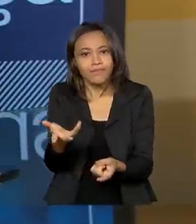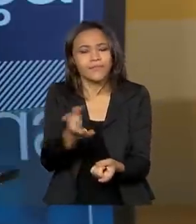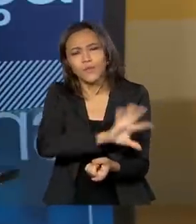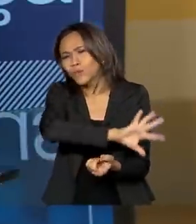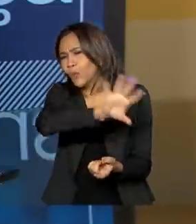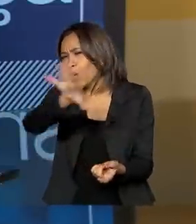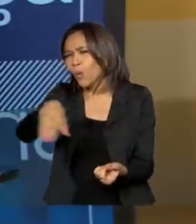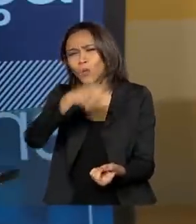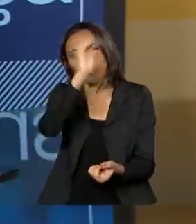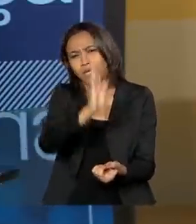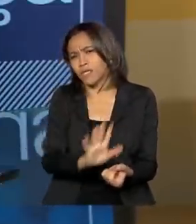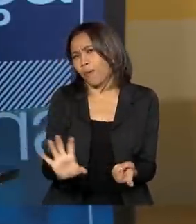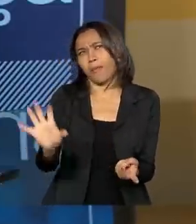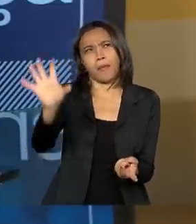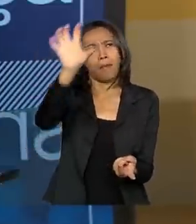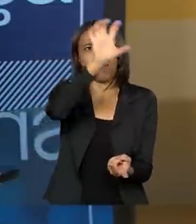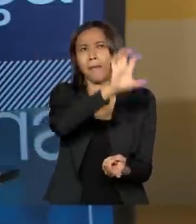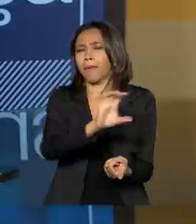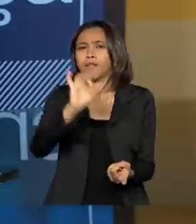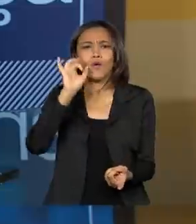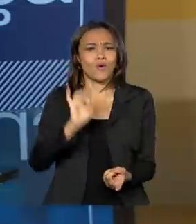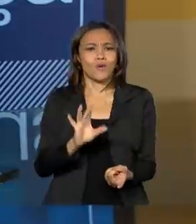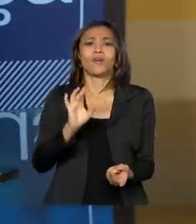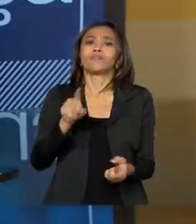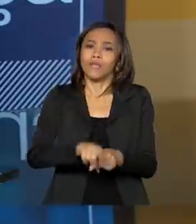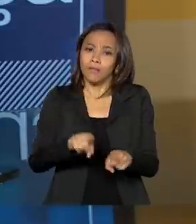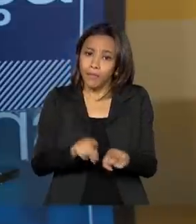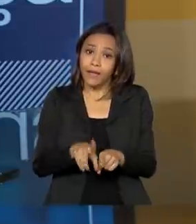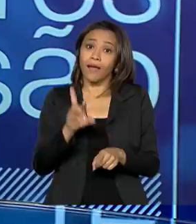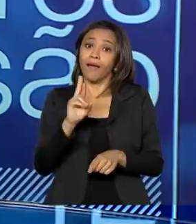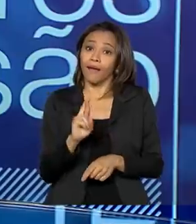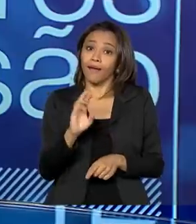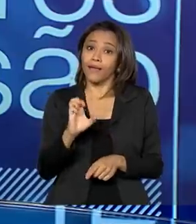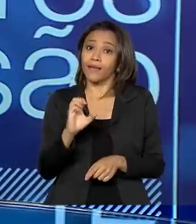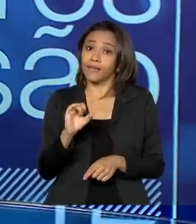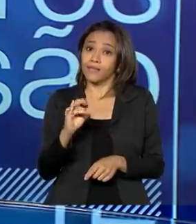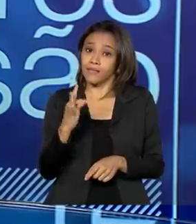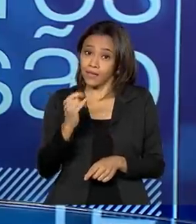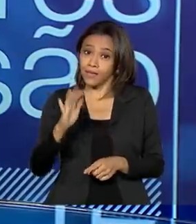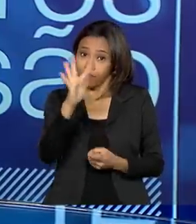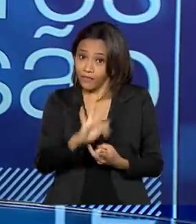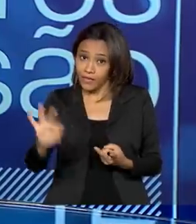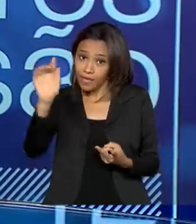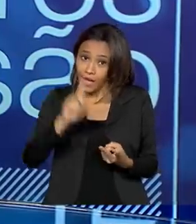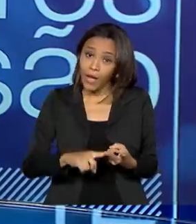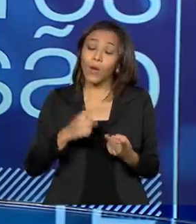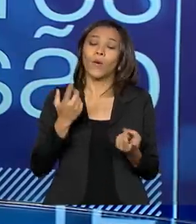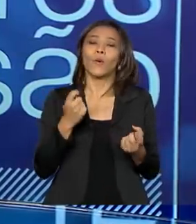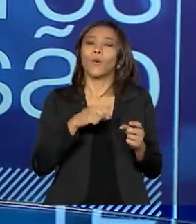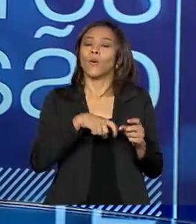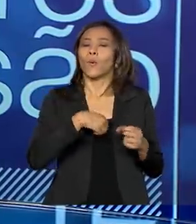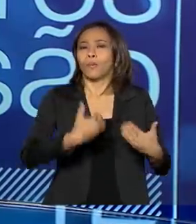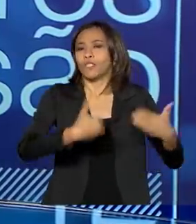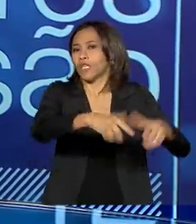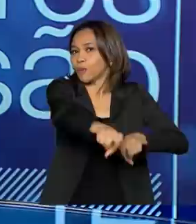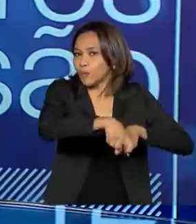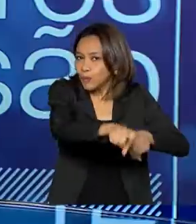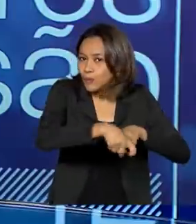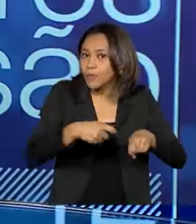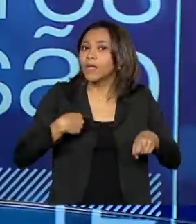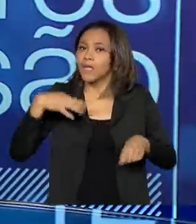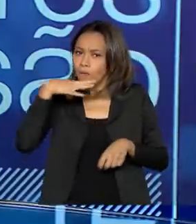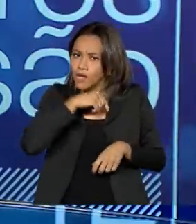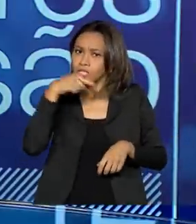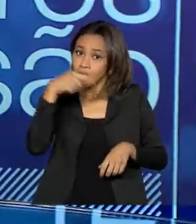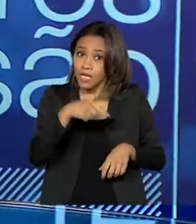todo o Brasil, não só os órgãos da polícia, mas a própria Receita Federal, o Ministério da Agricultura, porque entendemos que essa política de cães